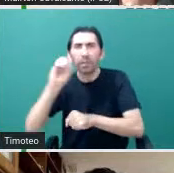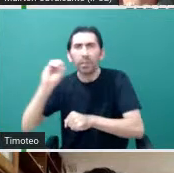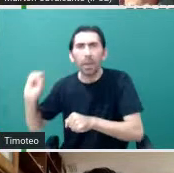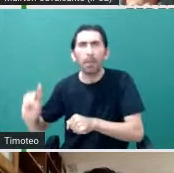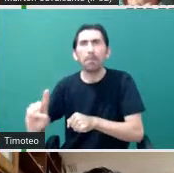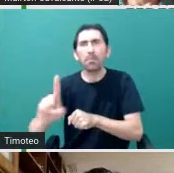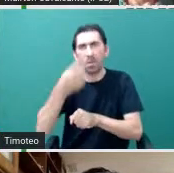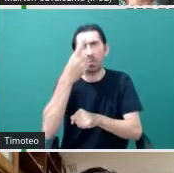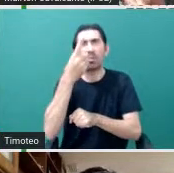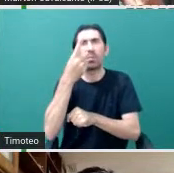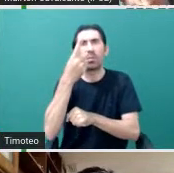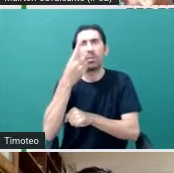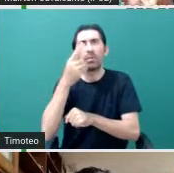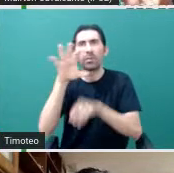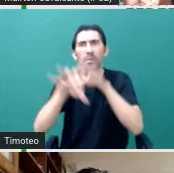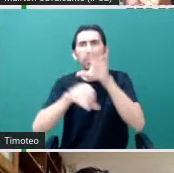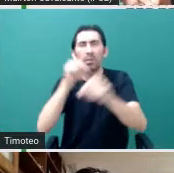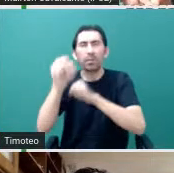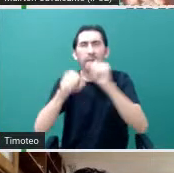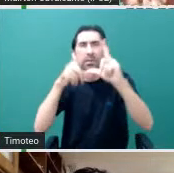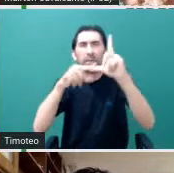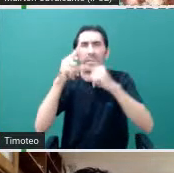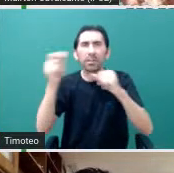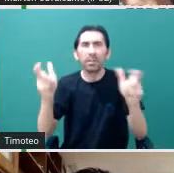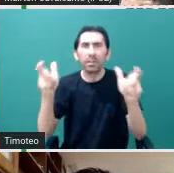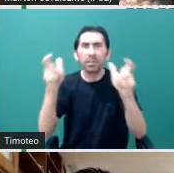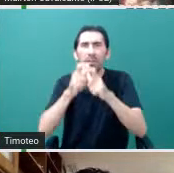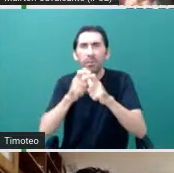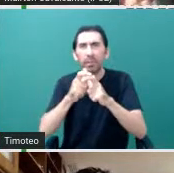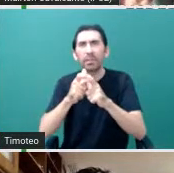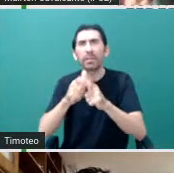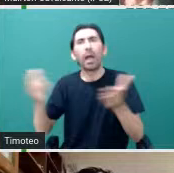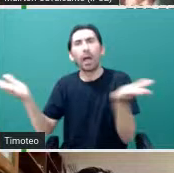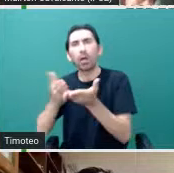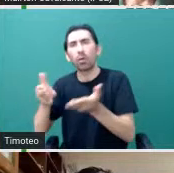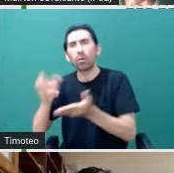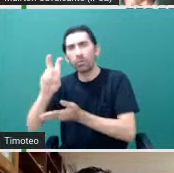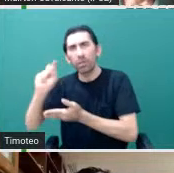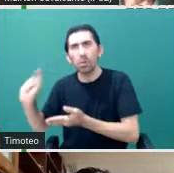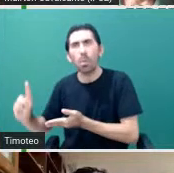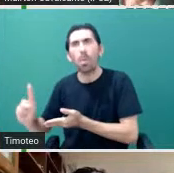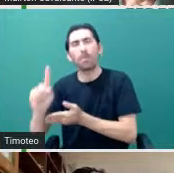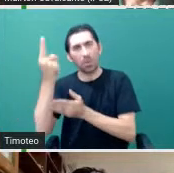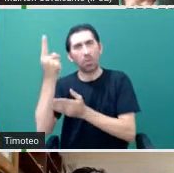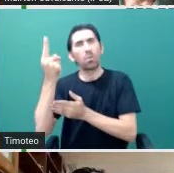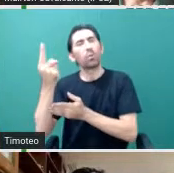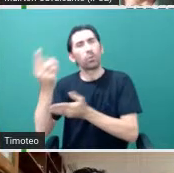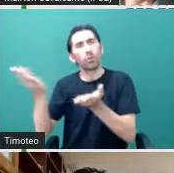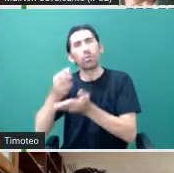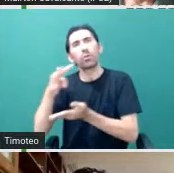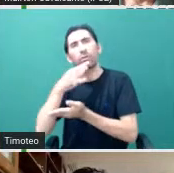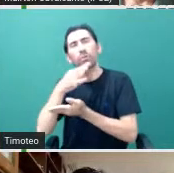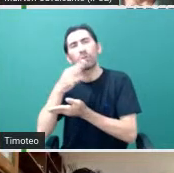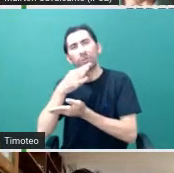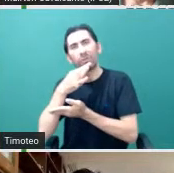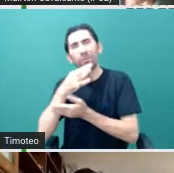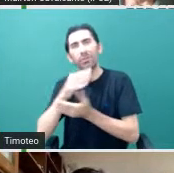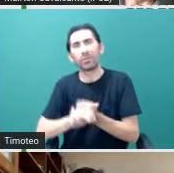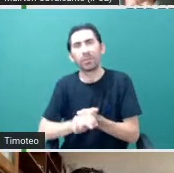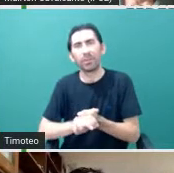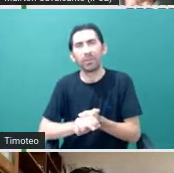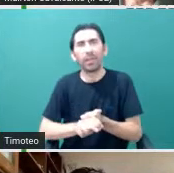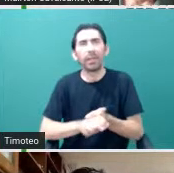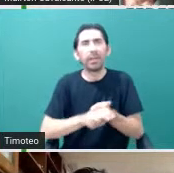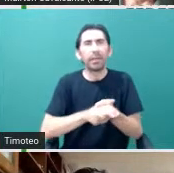e eram conhecidas 5 mil, agora, então, são conhecidas 45 mil anãs brancas. Esse gráfico,